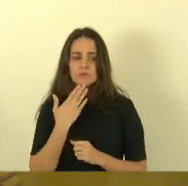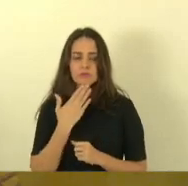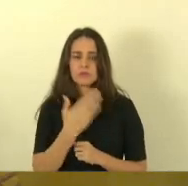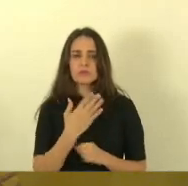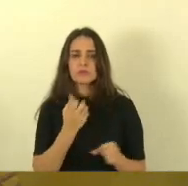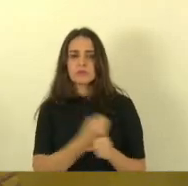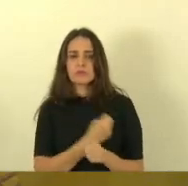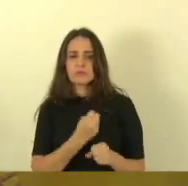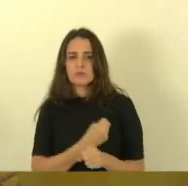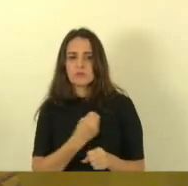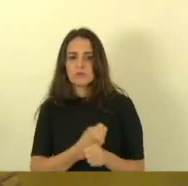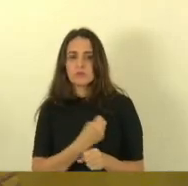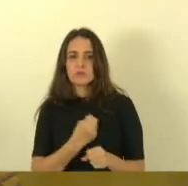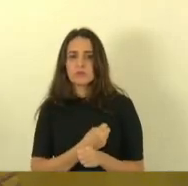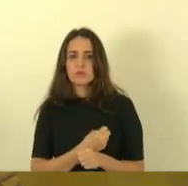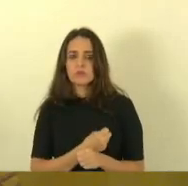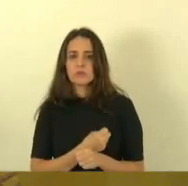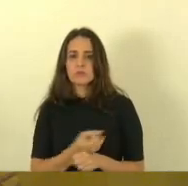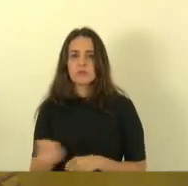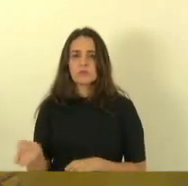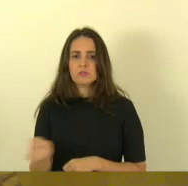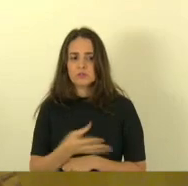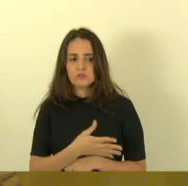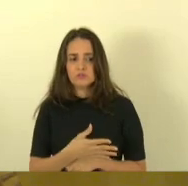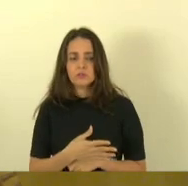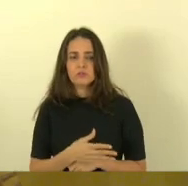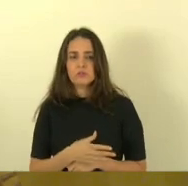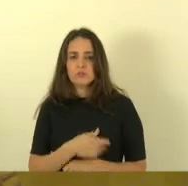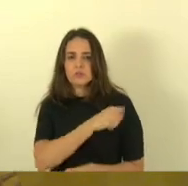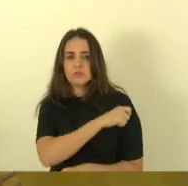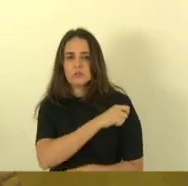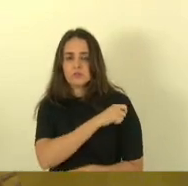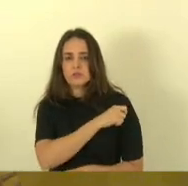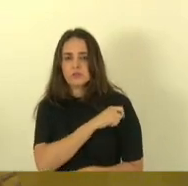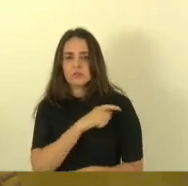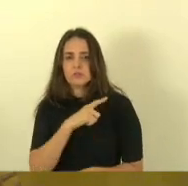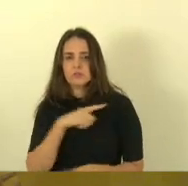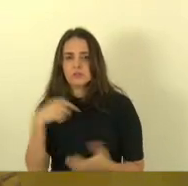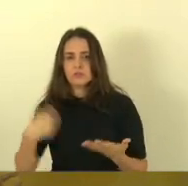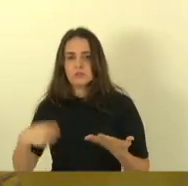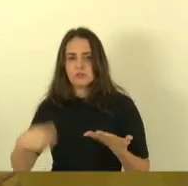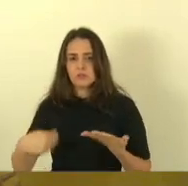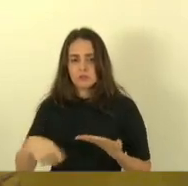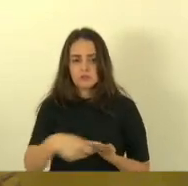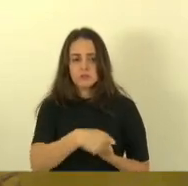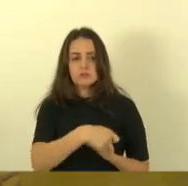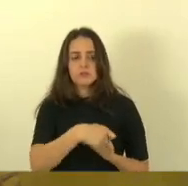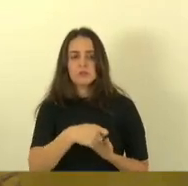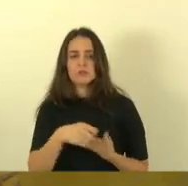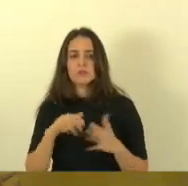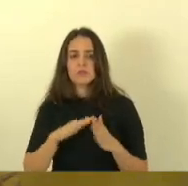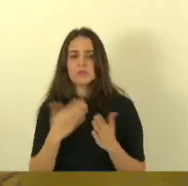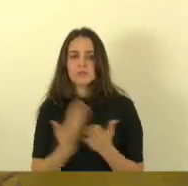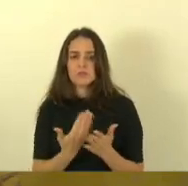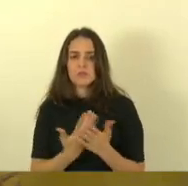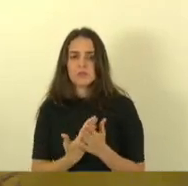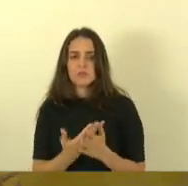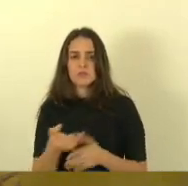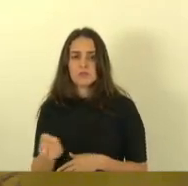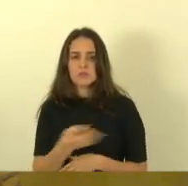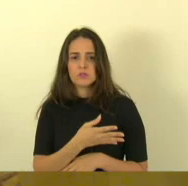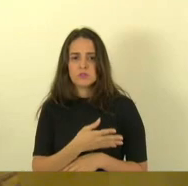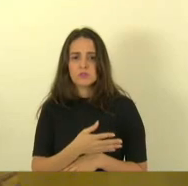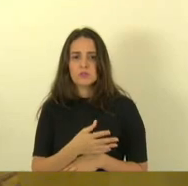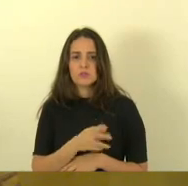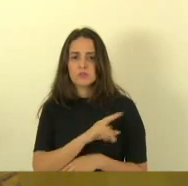reiniciada e realmente os alunos que tem uma grande demanda reprimida possam estar estudando uma escola nova com o nome